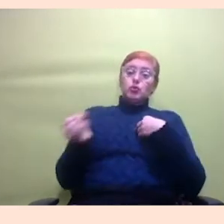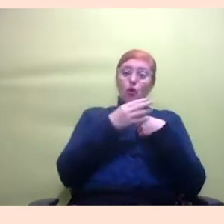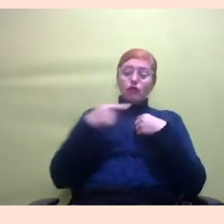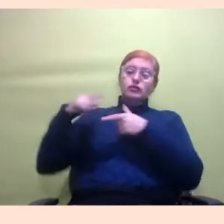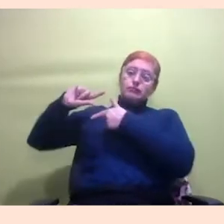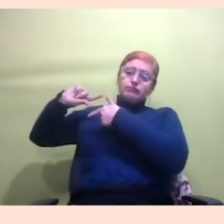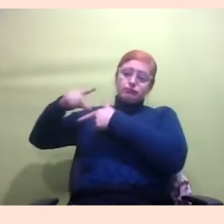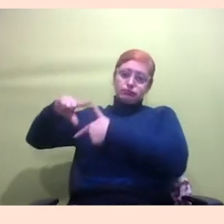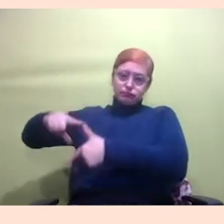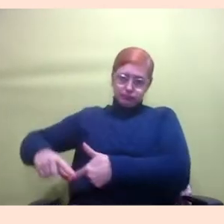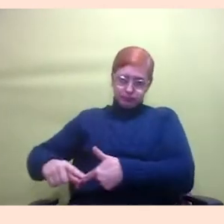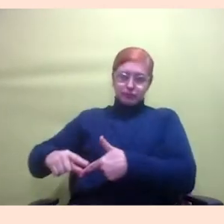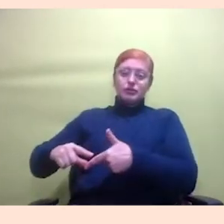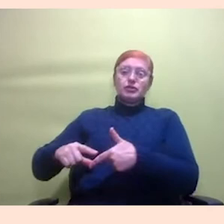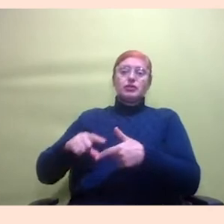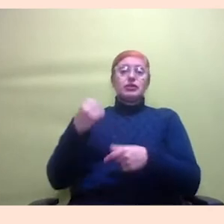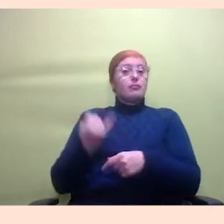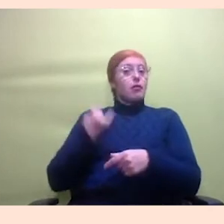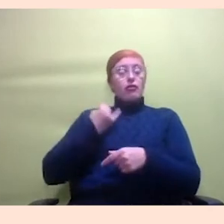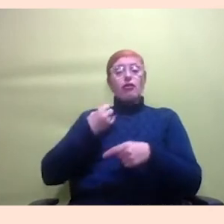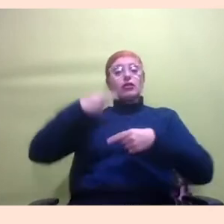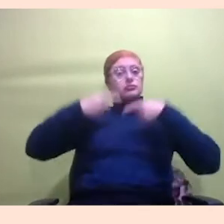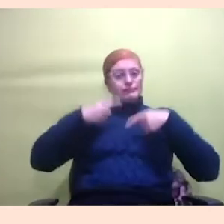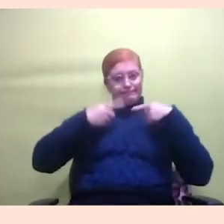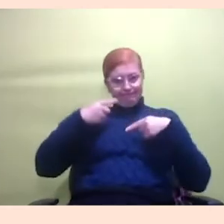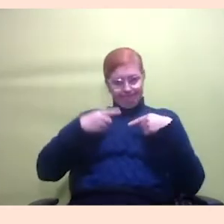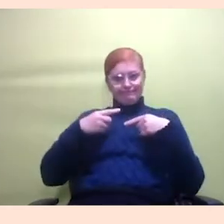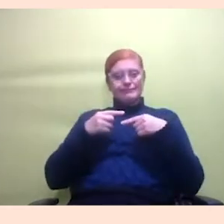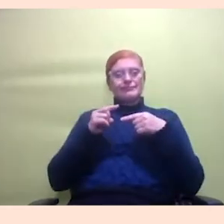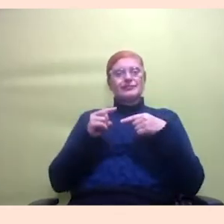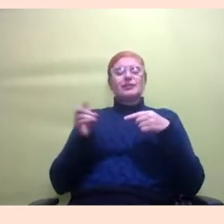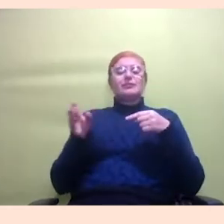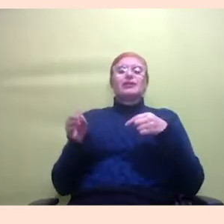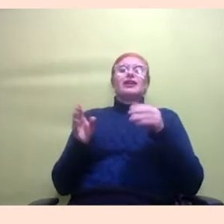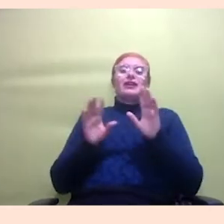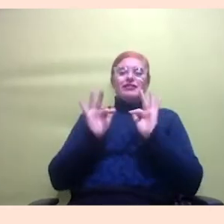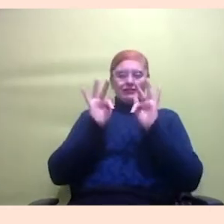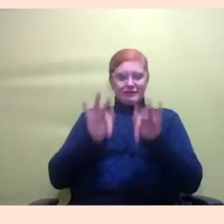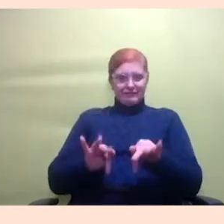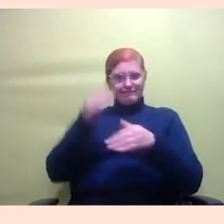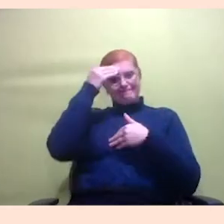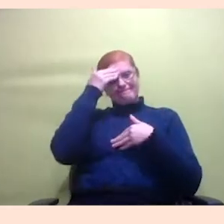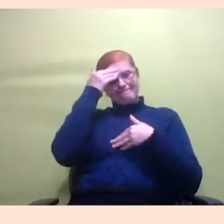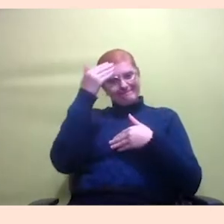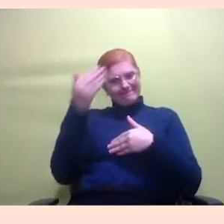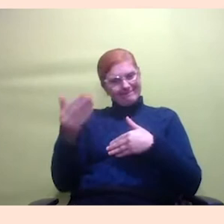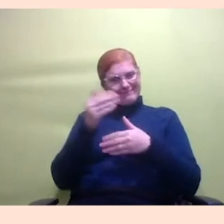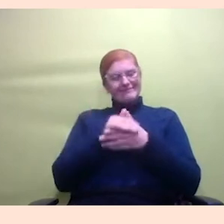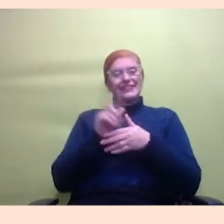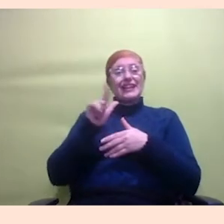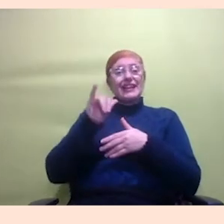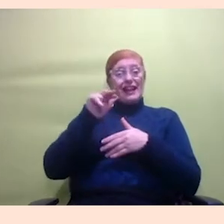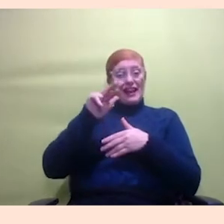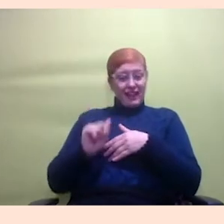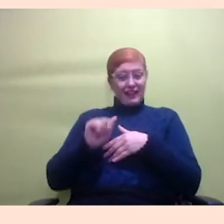que eu acho super importante bom para fechar eu queria agradecer muitíssimo lá e na Isabela foi